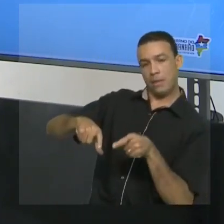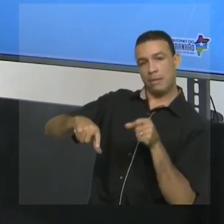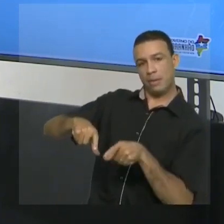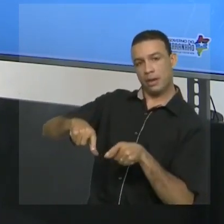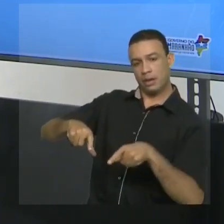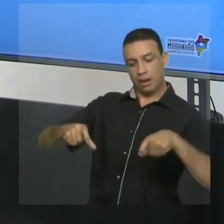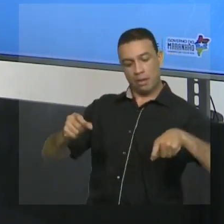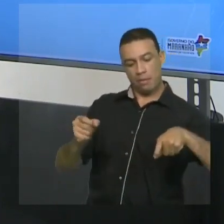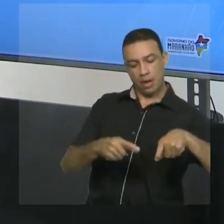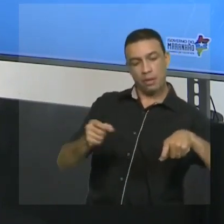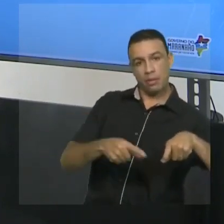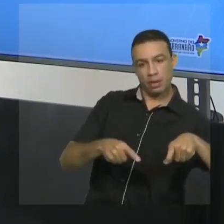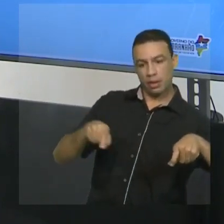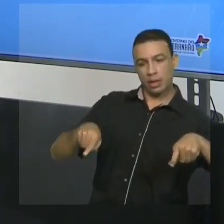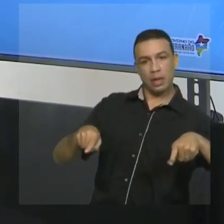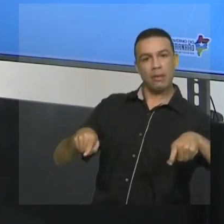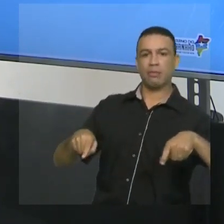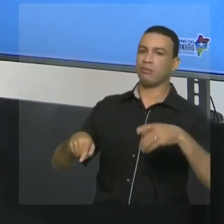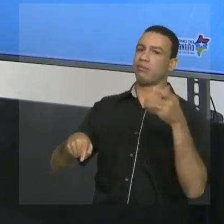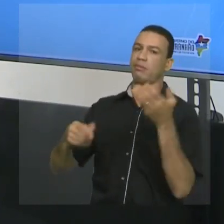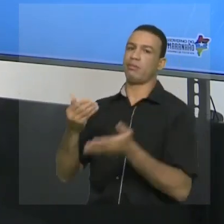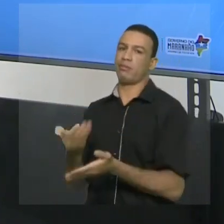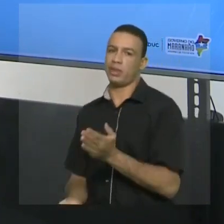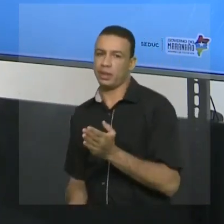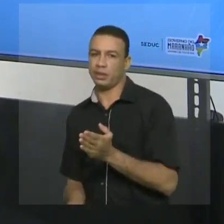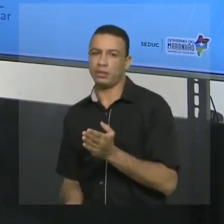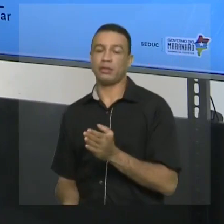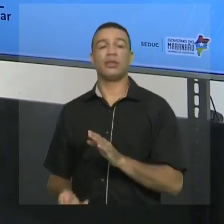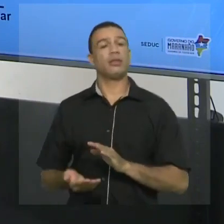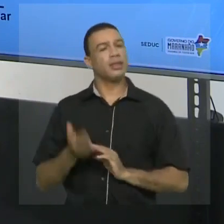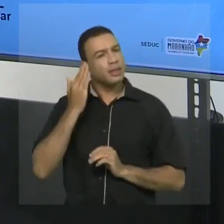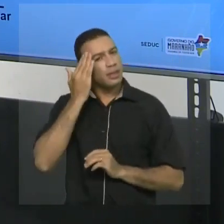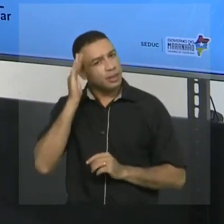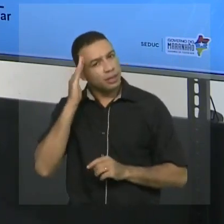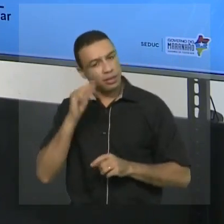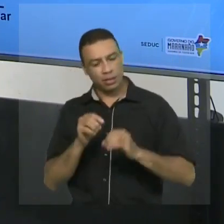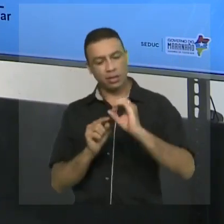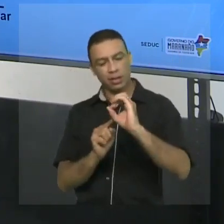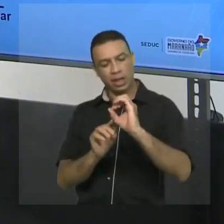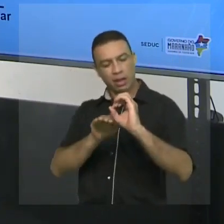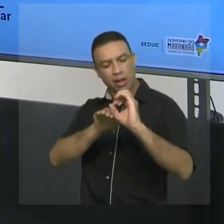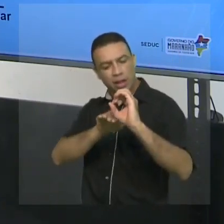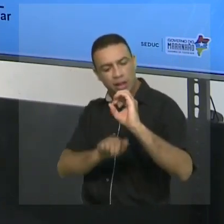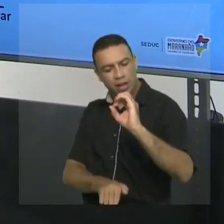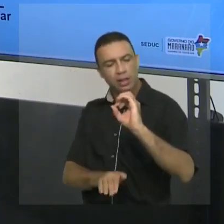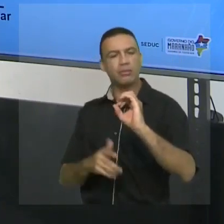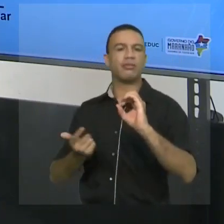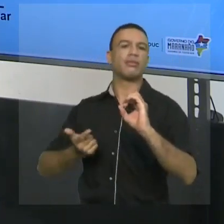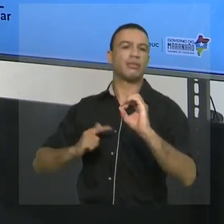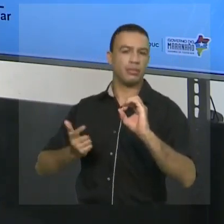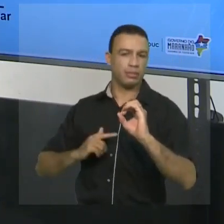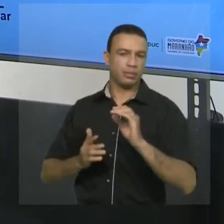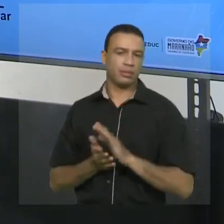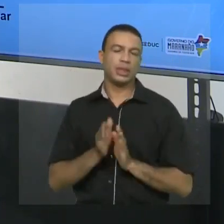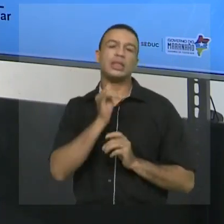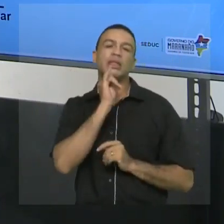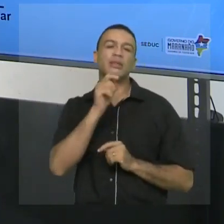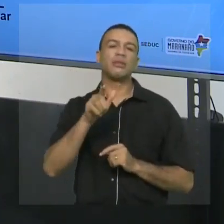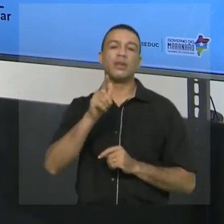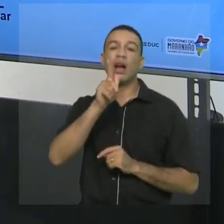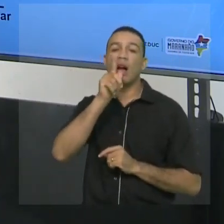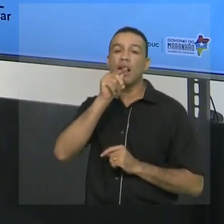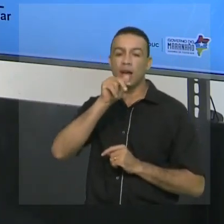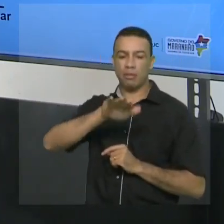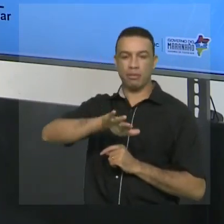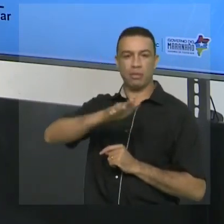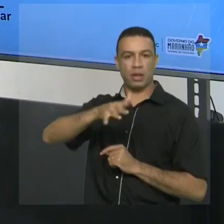observa que números menores que zero começam a aparecer. A mesma coisa também, nível do mar. Ora,